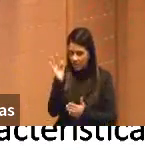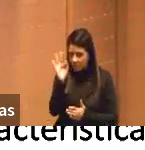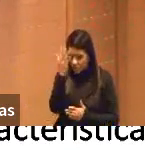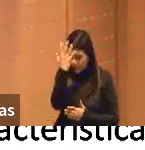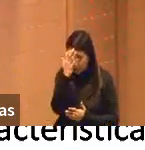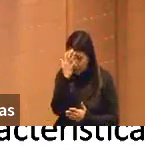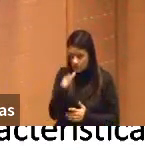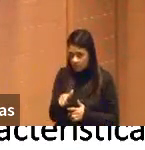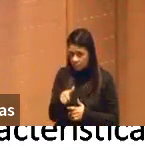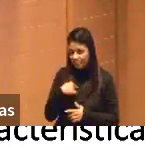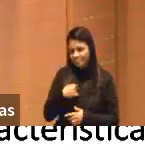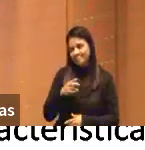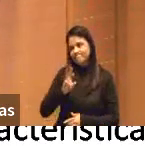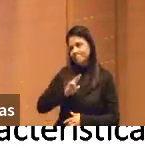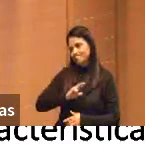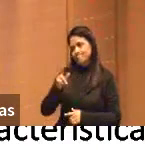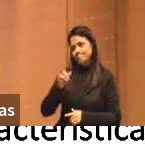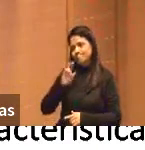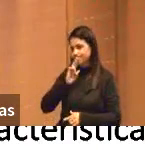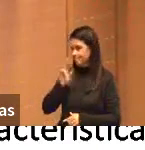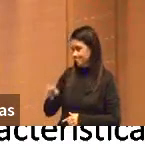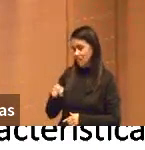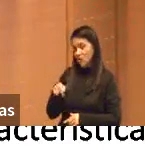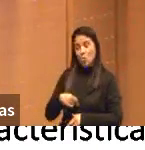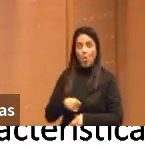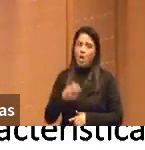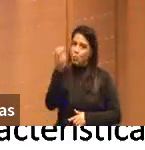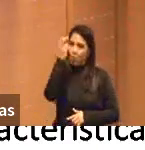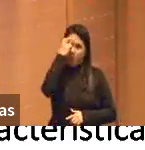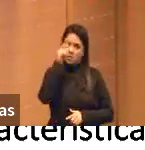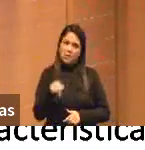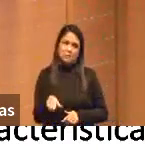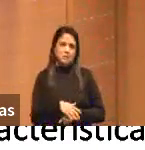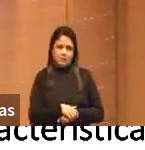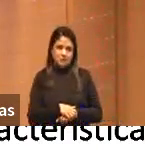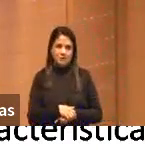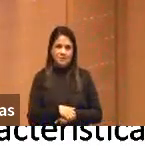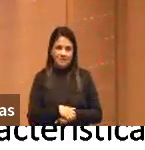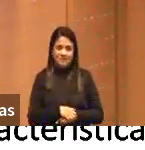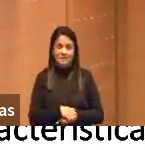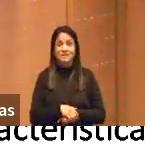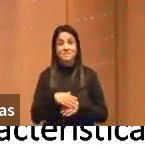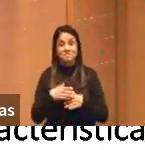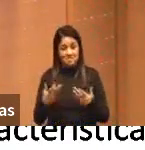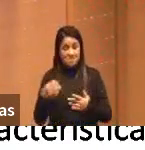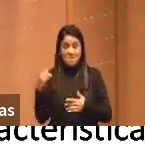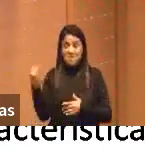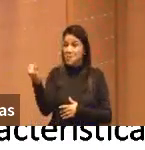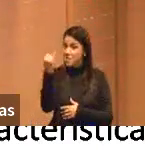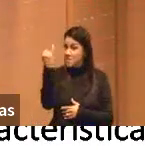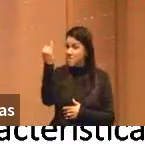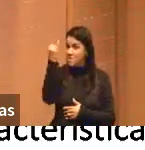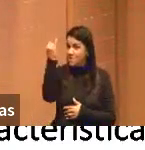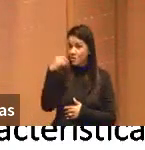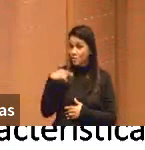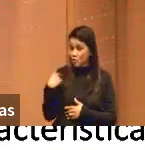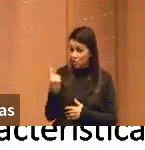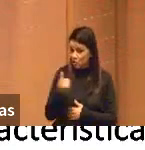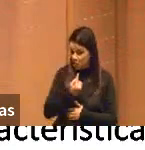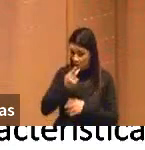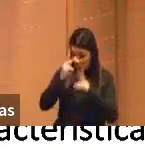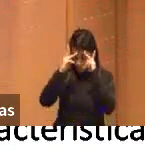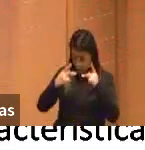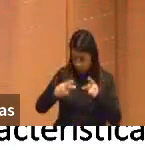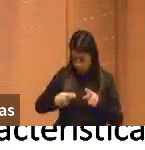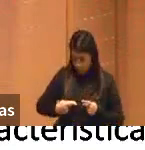Não. Não é tão inteligente assim. Claro, as coisas que são importantes para nós, que